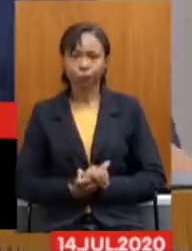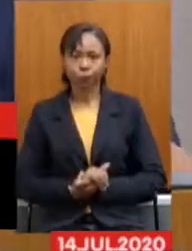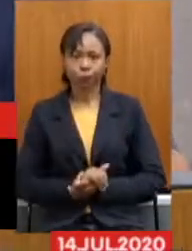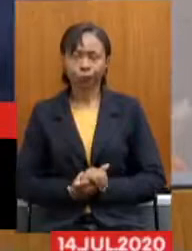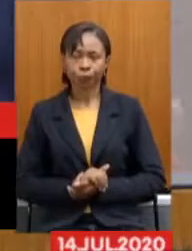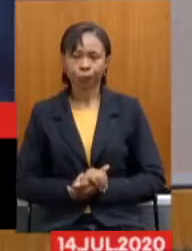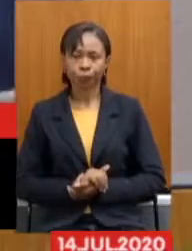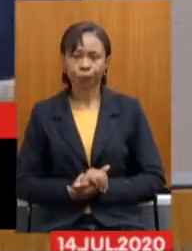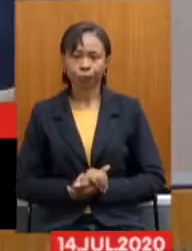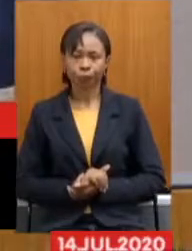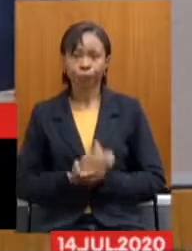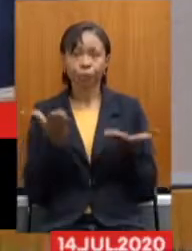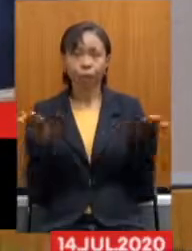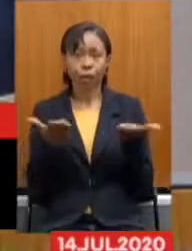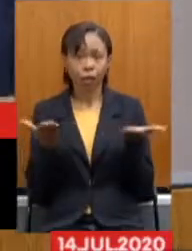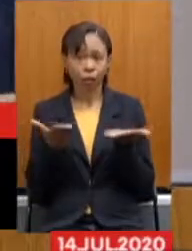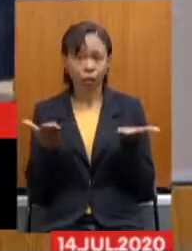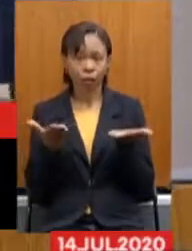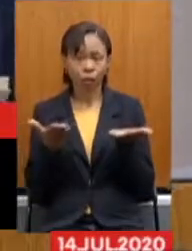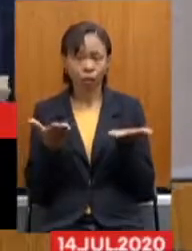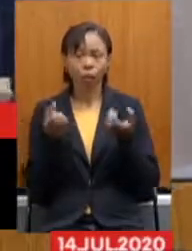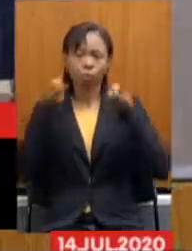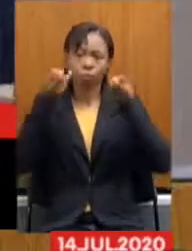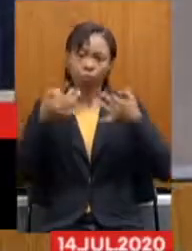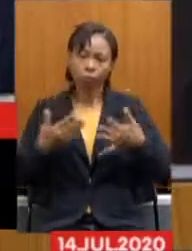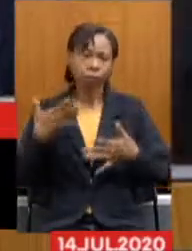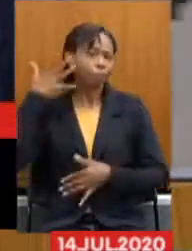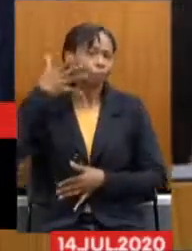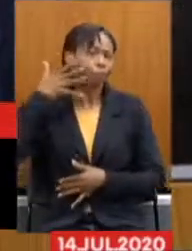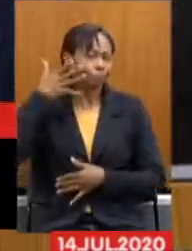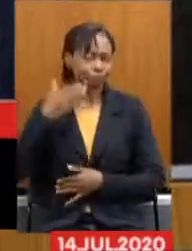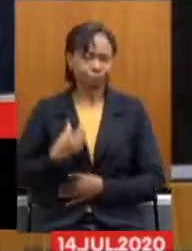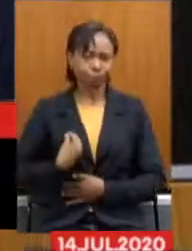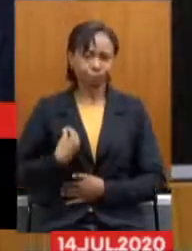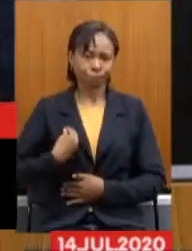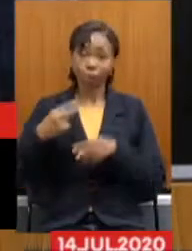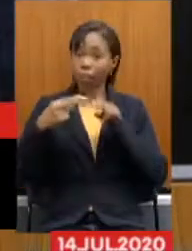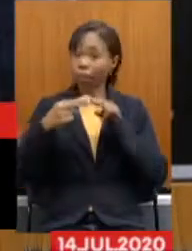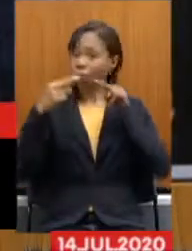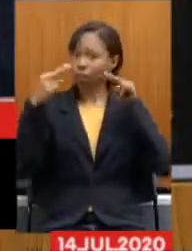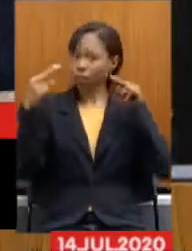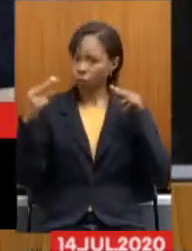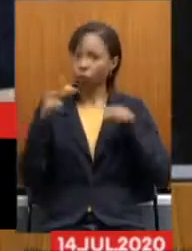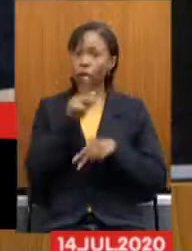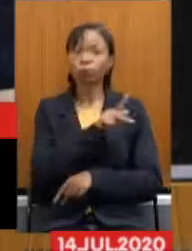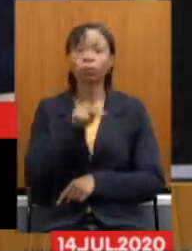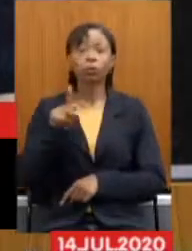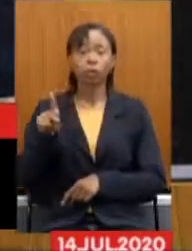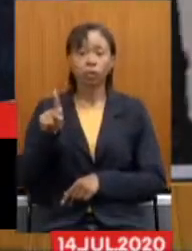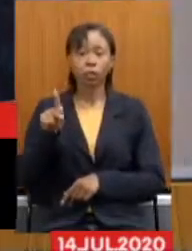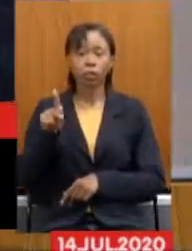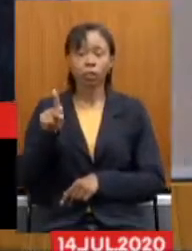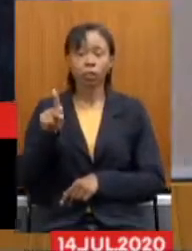Vamos passar a palavra para a participação via remota do presidente da